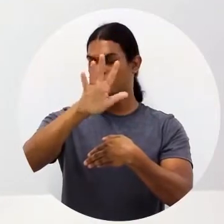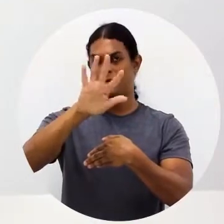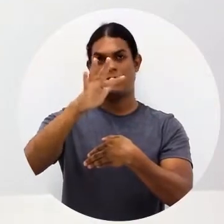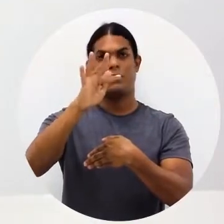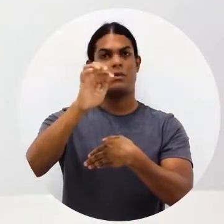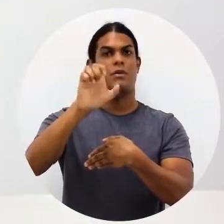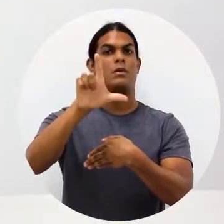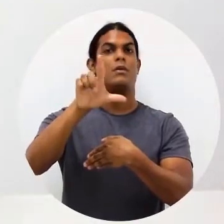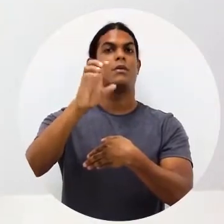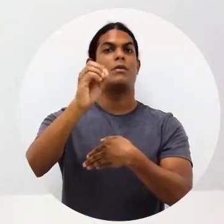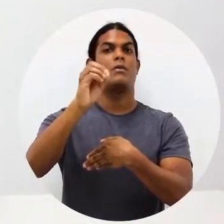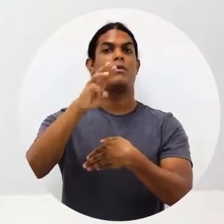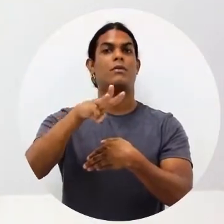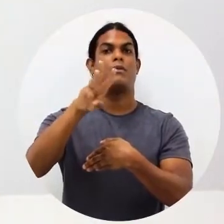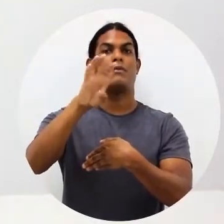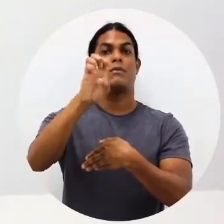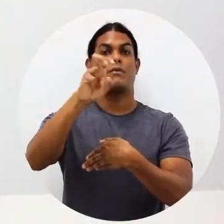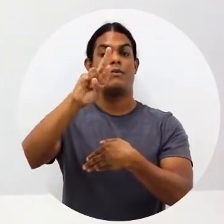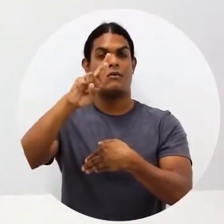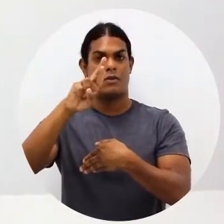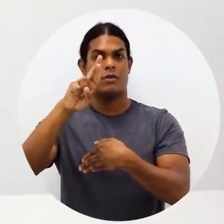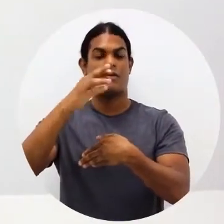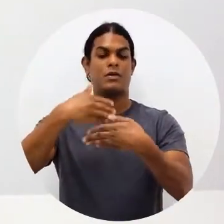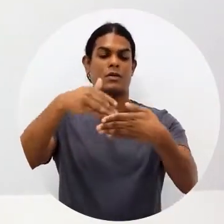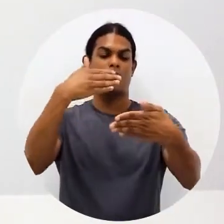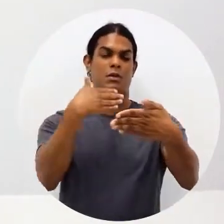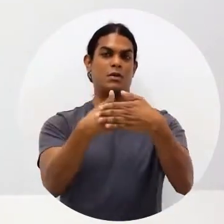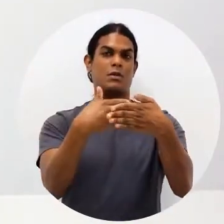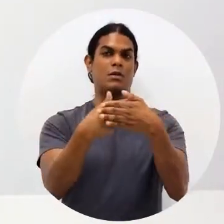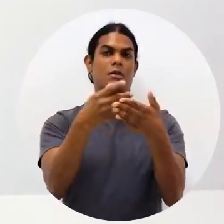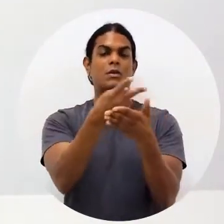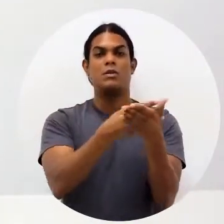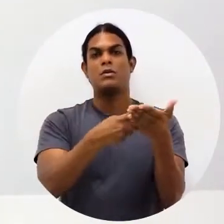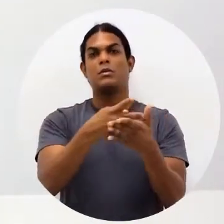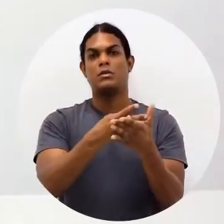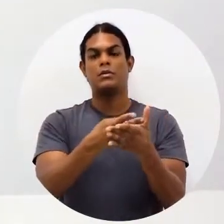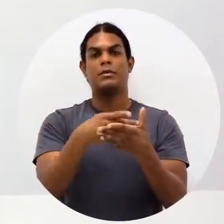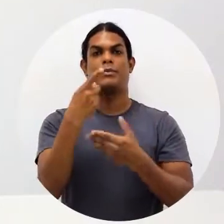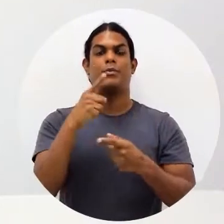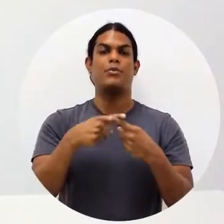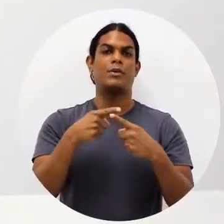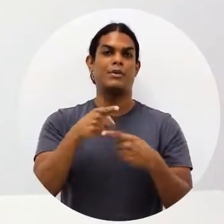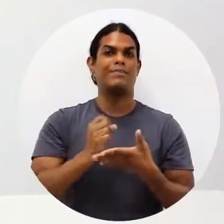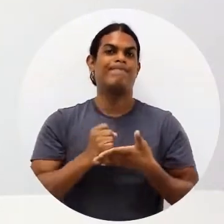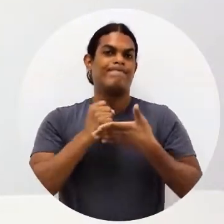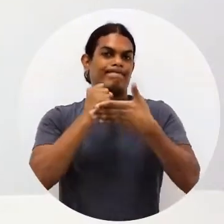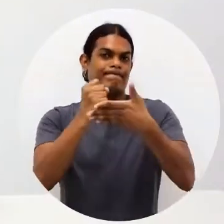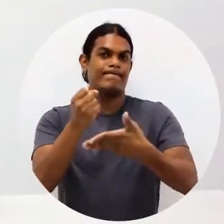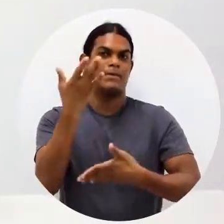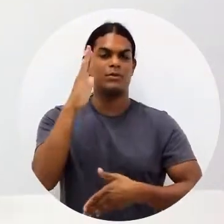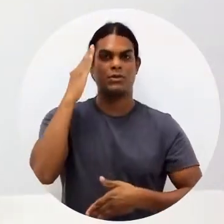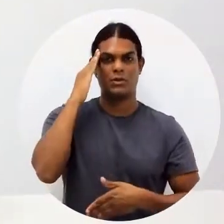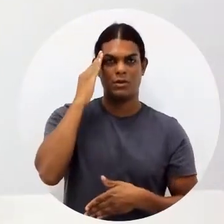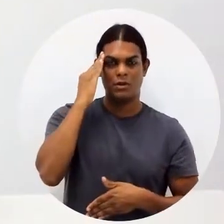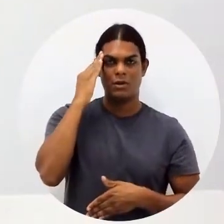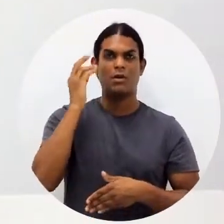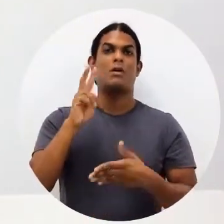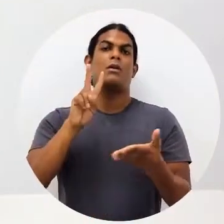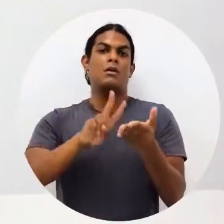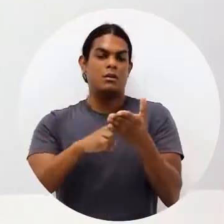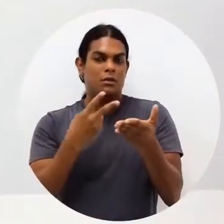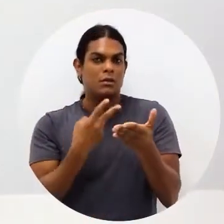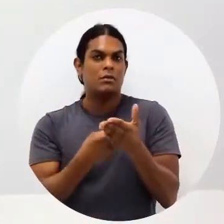associando a imagem à palavra. O que isso já faz? Já faz a gente evitar a tradução. Porque aqui a gente estaria